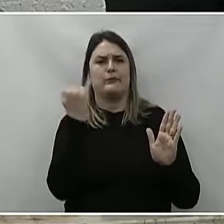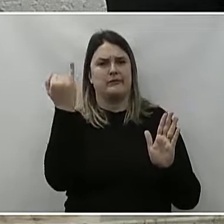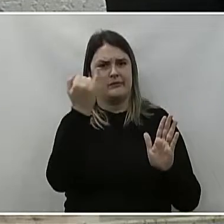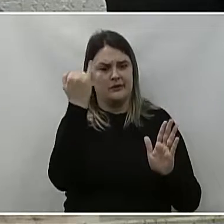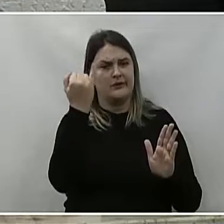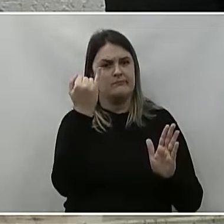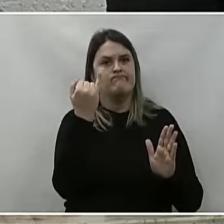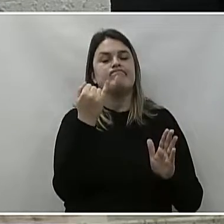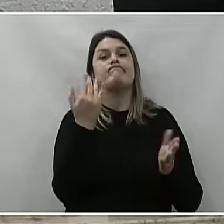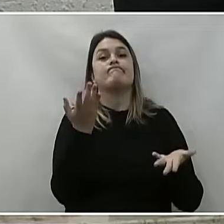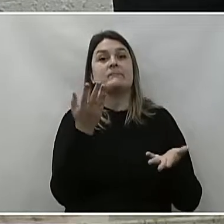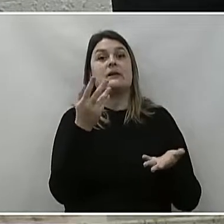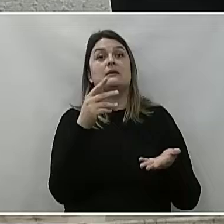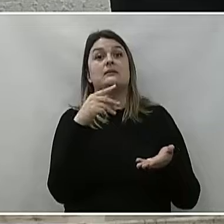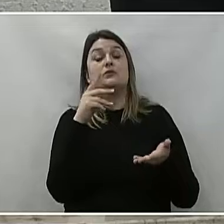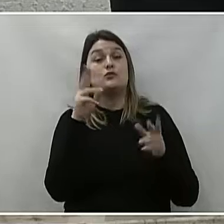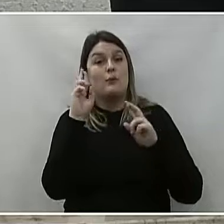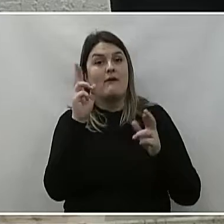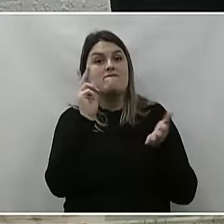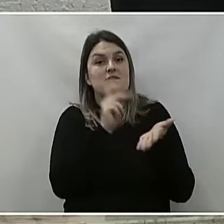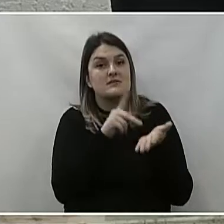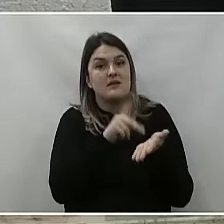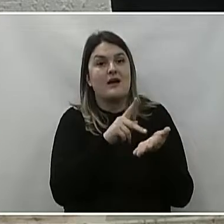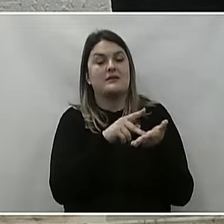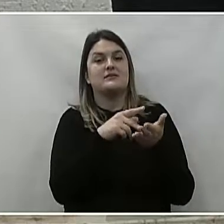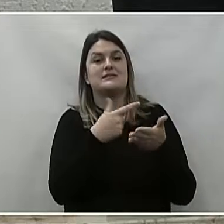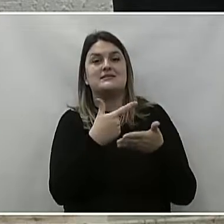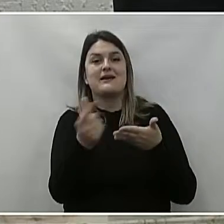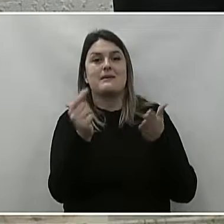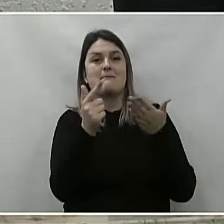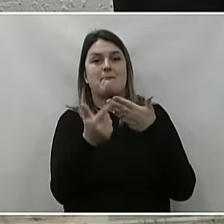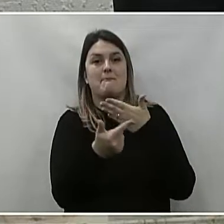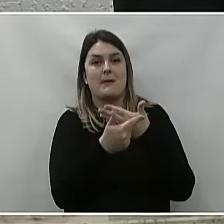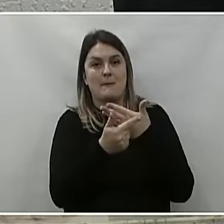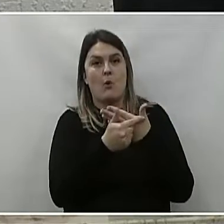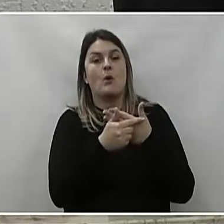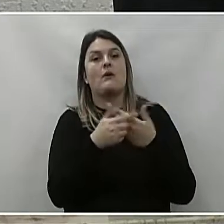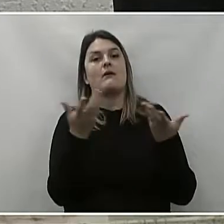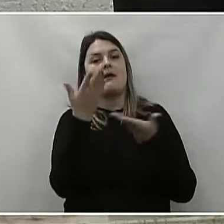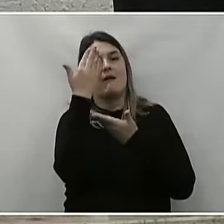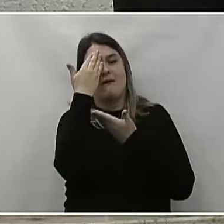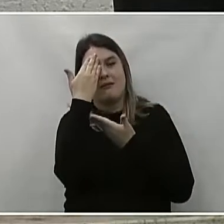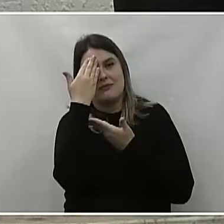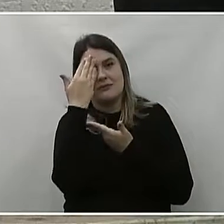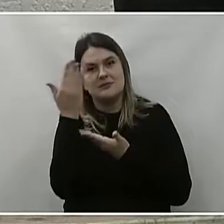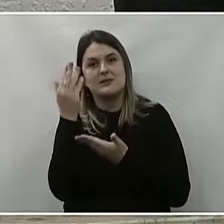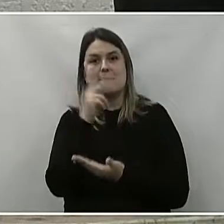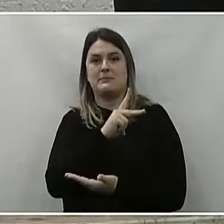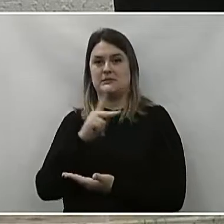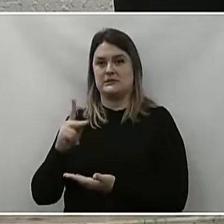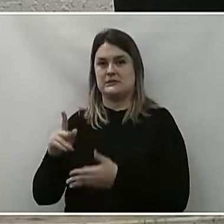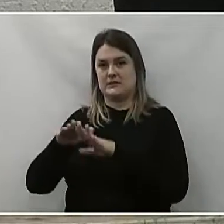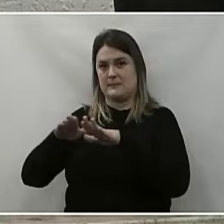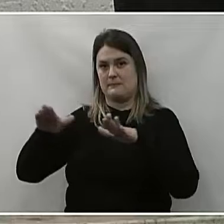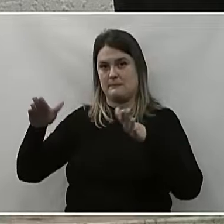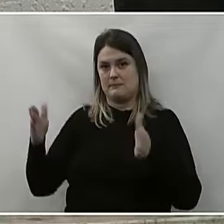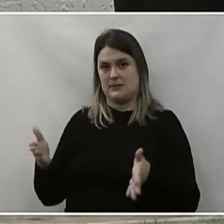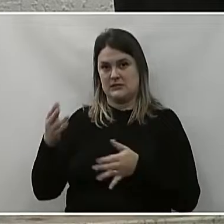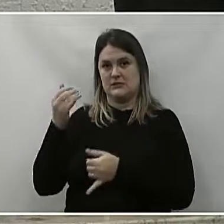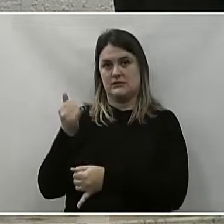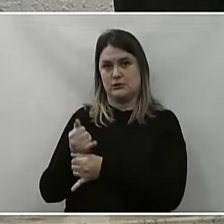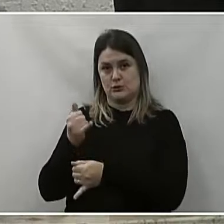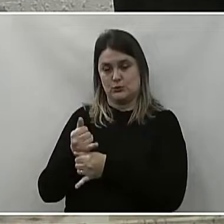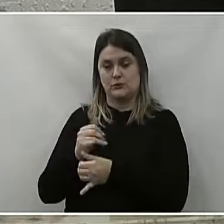se torne realidade em nosso município, que saia do papel. Agradeço a essa presidência, a mesa